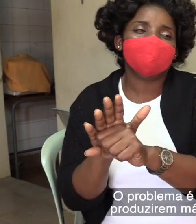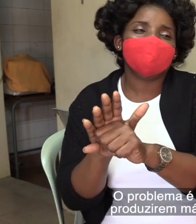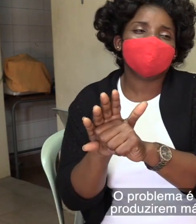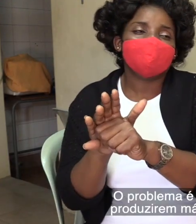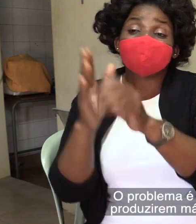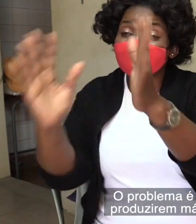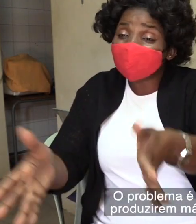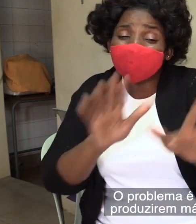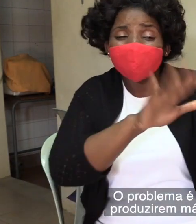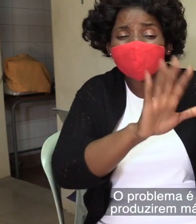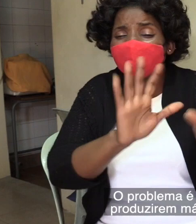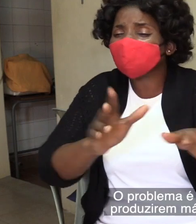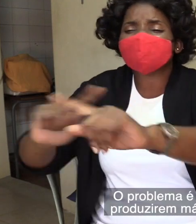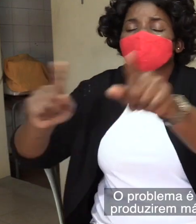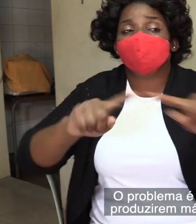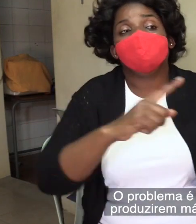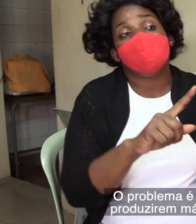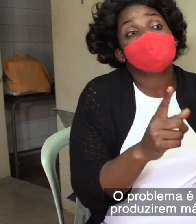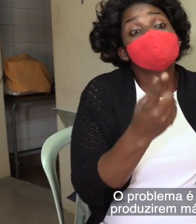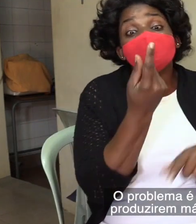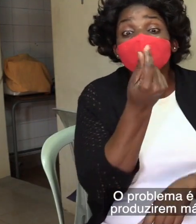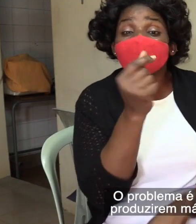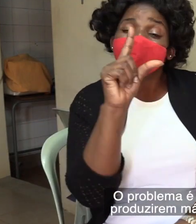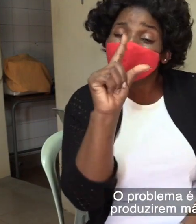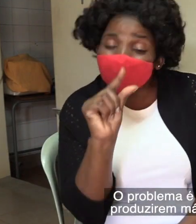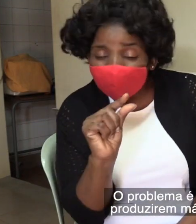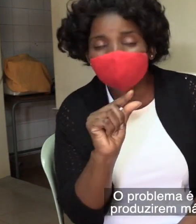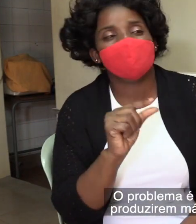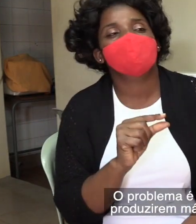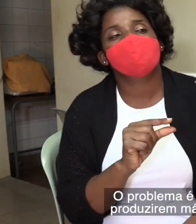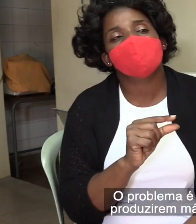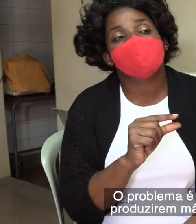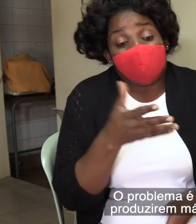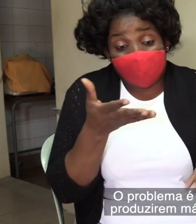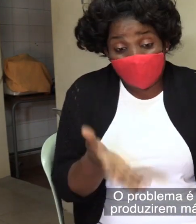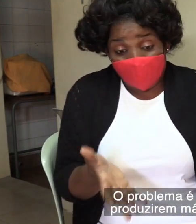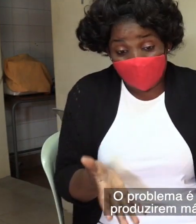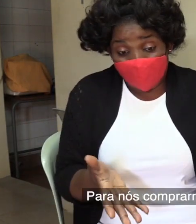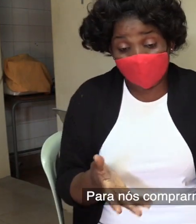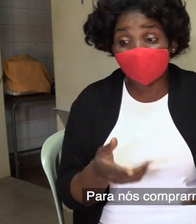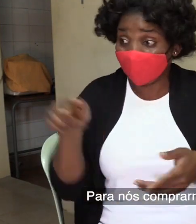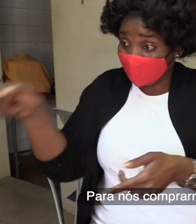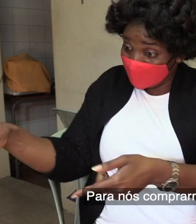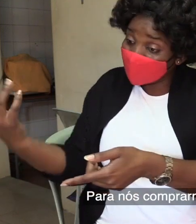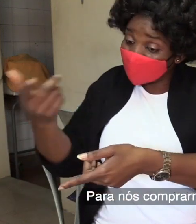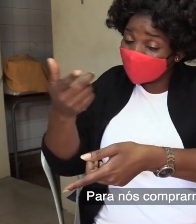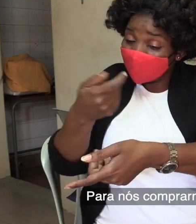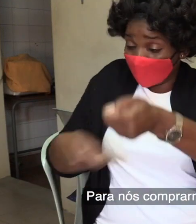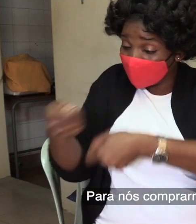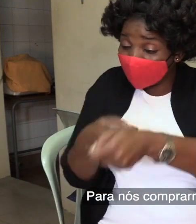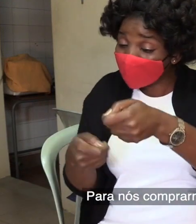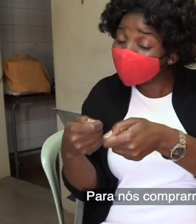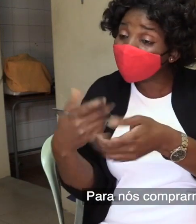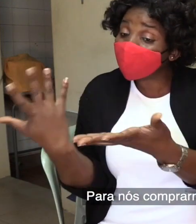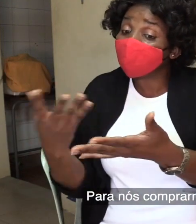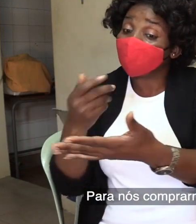O problema é que existem muitas pessoas produzindo máscaras e há um valor muito baixo. E para nós comprarmos